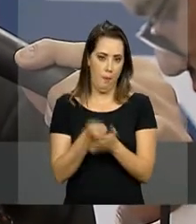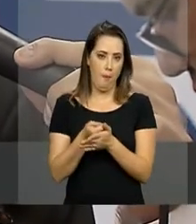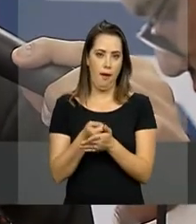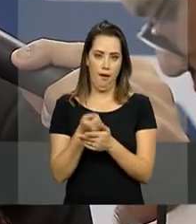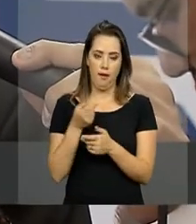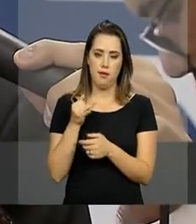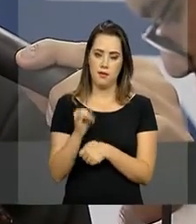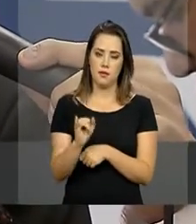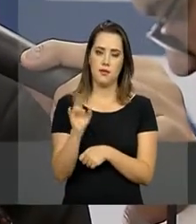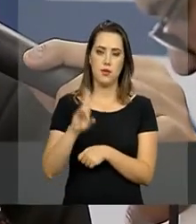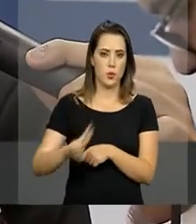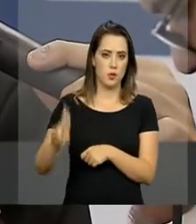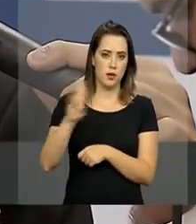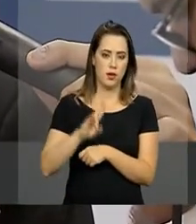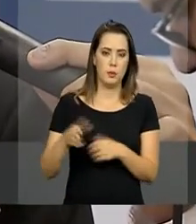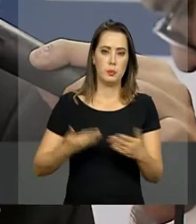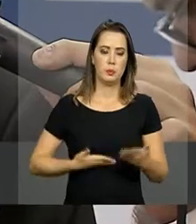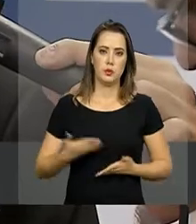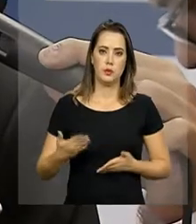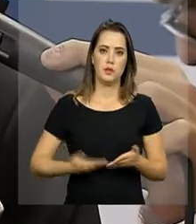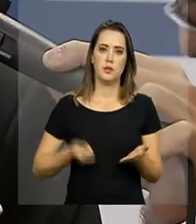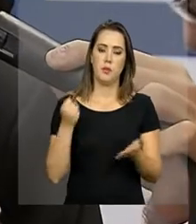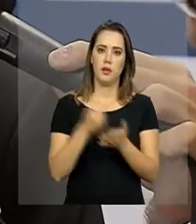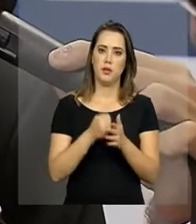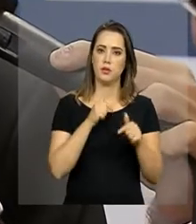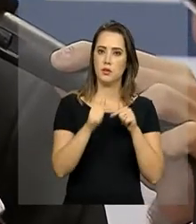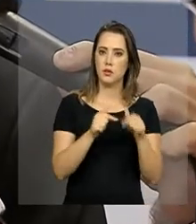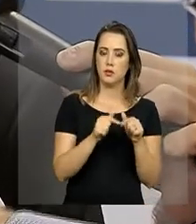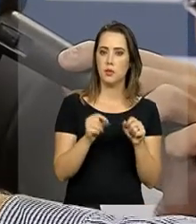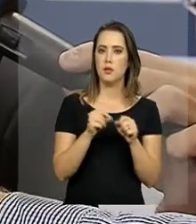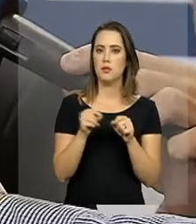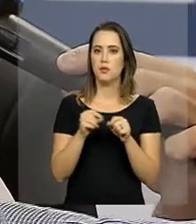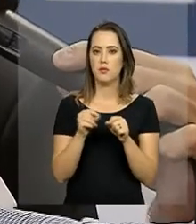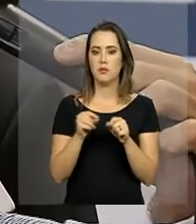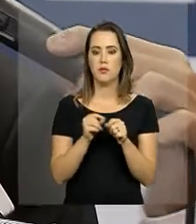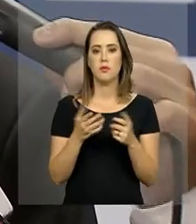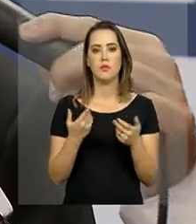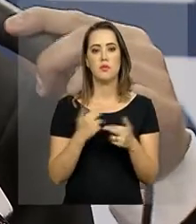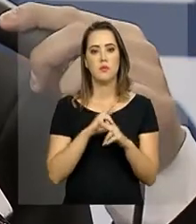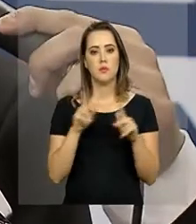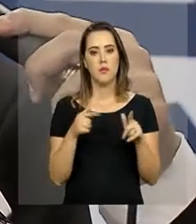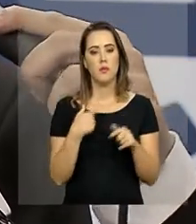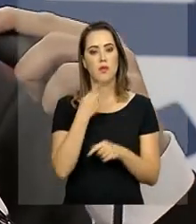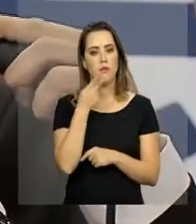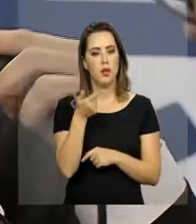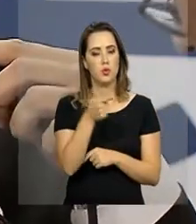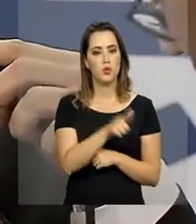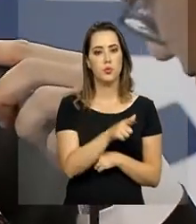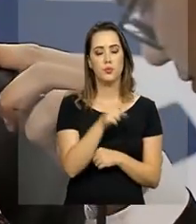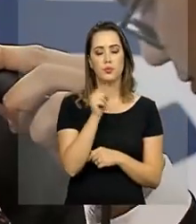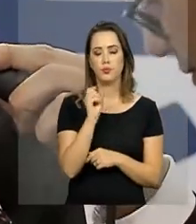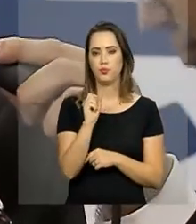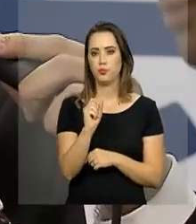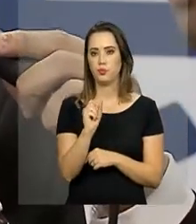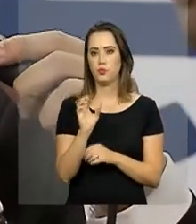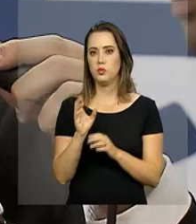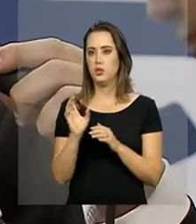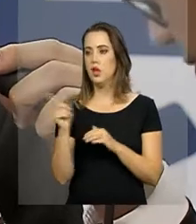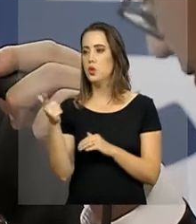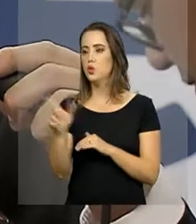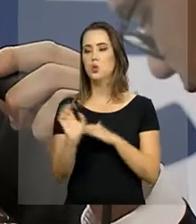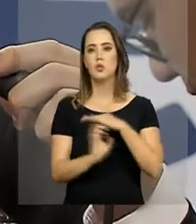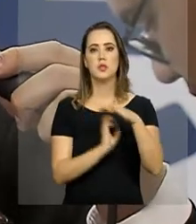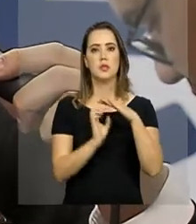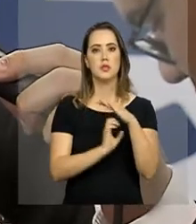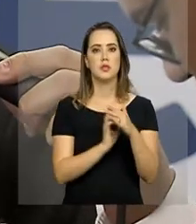pago, está remunerando o trabalho que está sendo feito do desembaraço. Então, volto a insistir, os concorrentes fazem